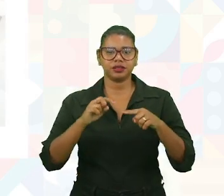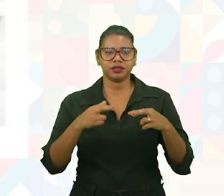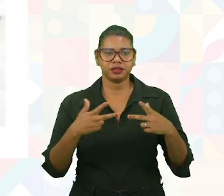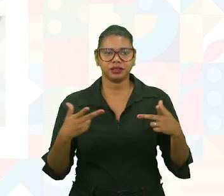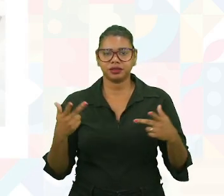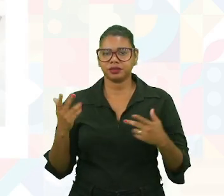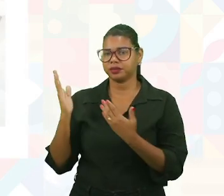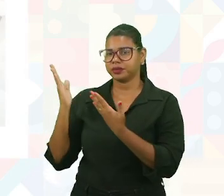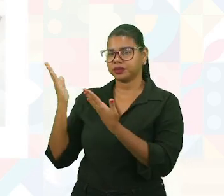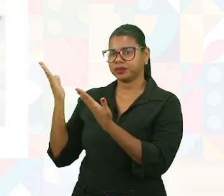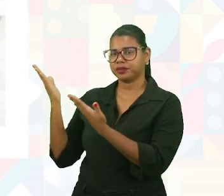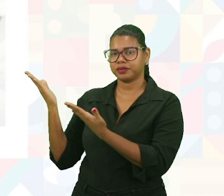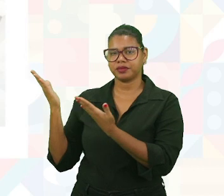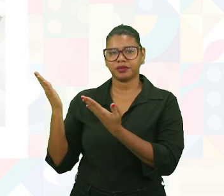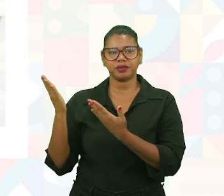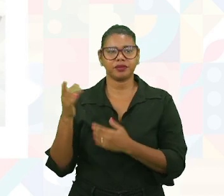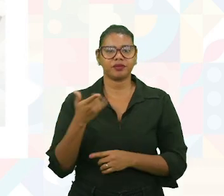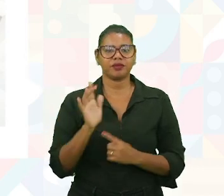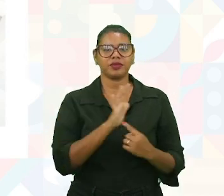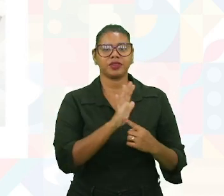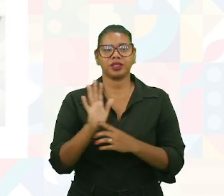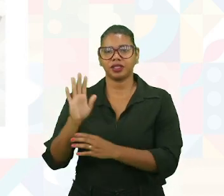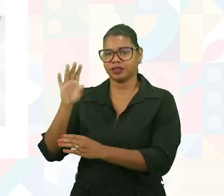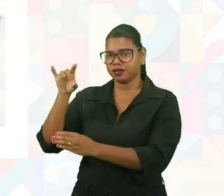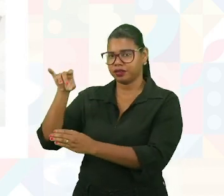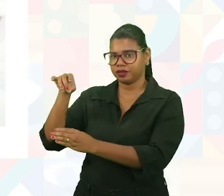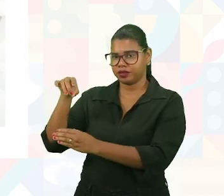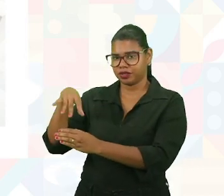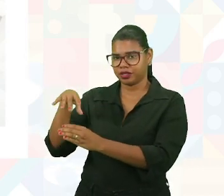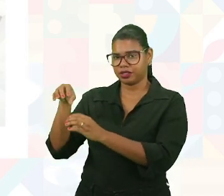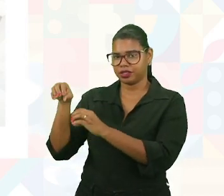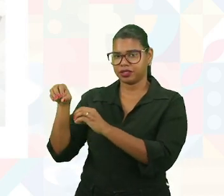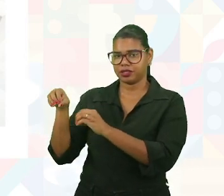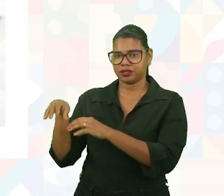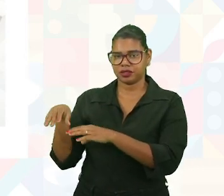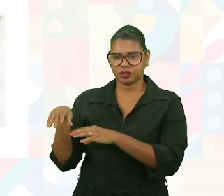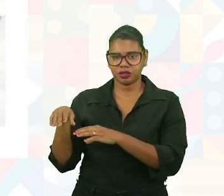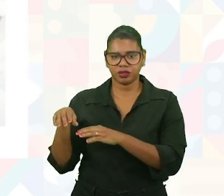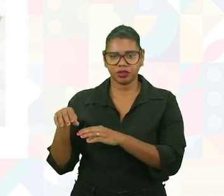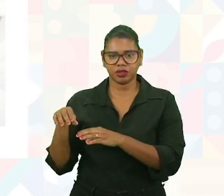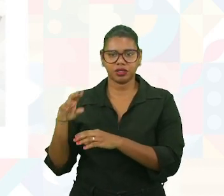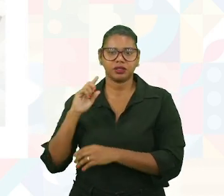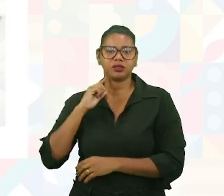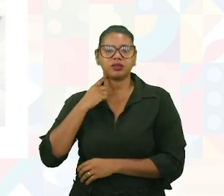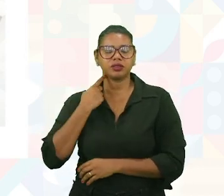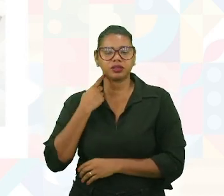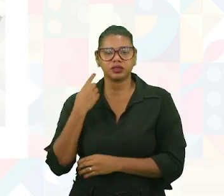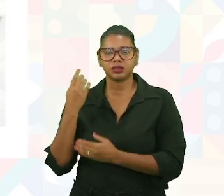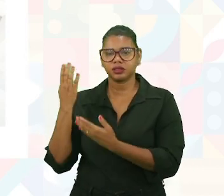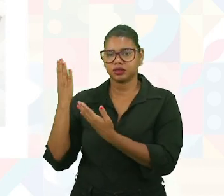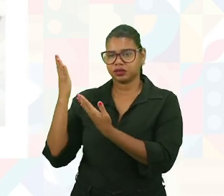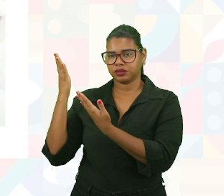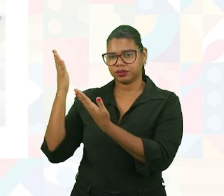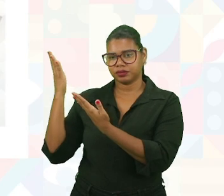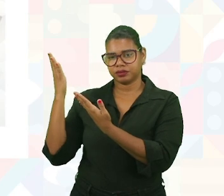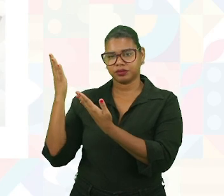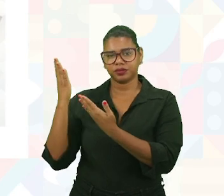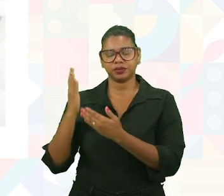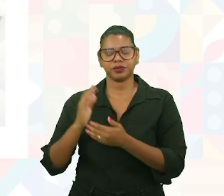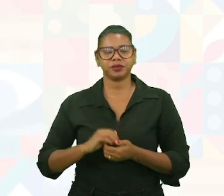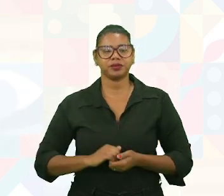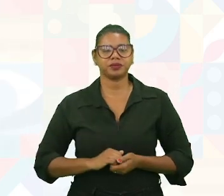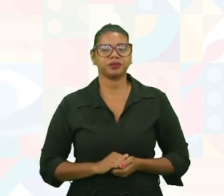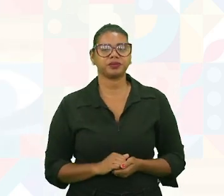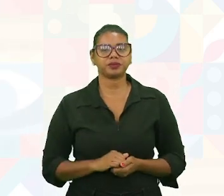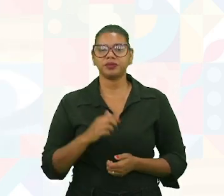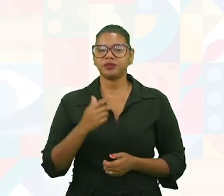material que não deve ser descartado. Ou tem a possibilidade de ser um descarte. Não é